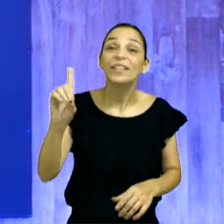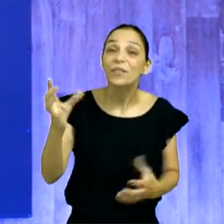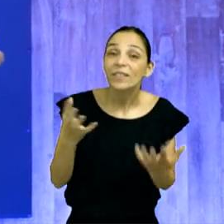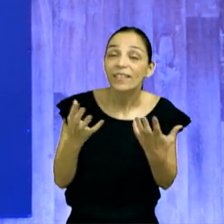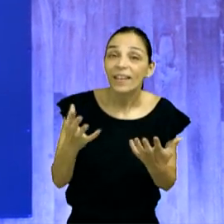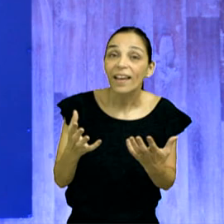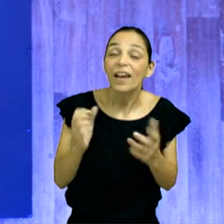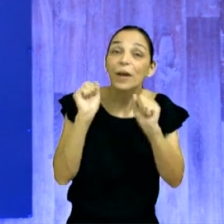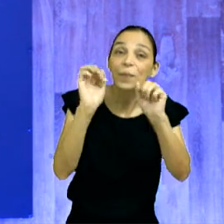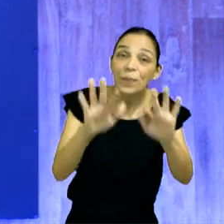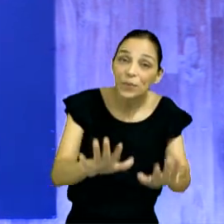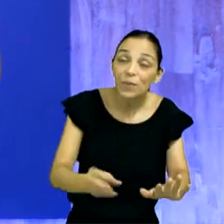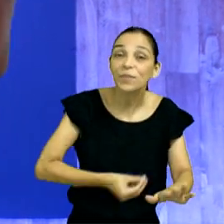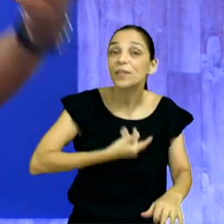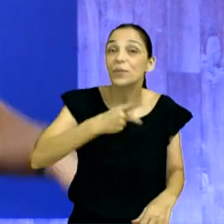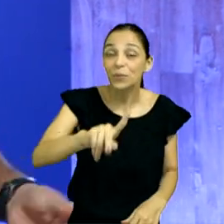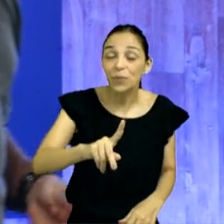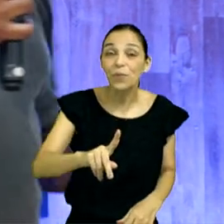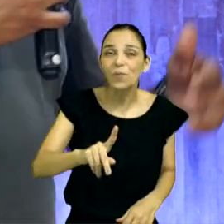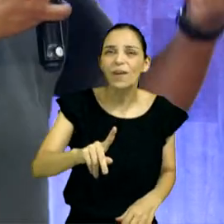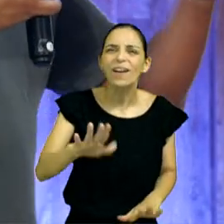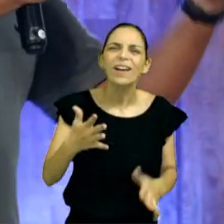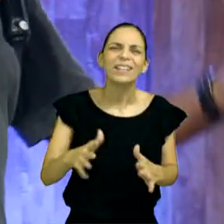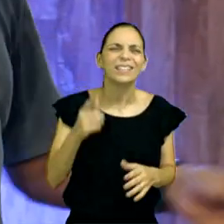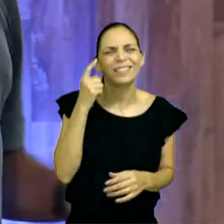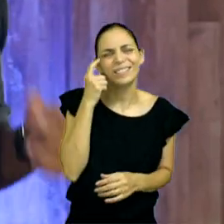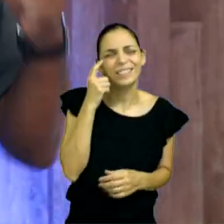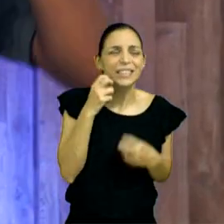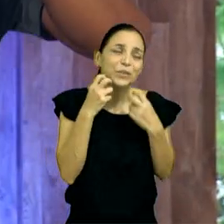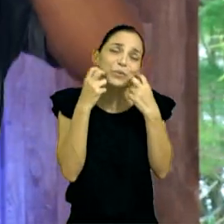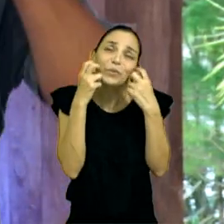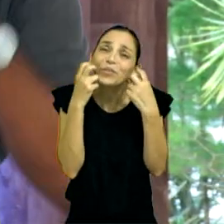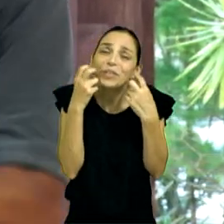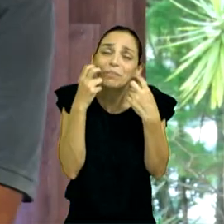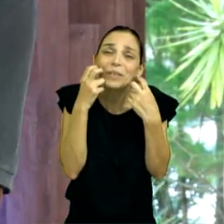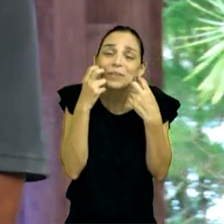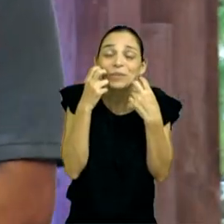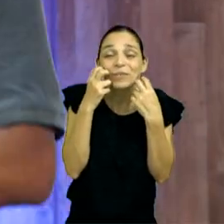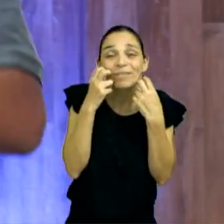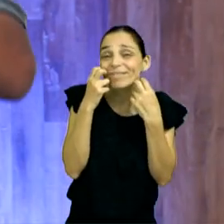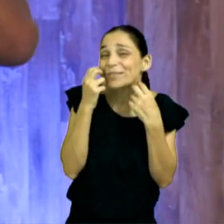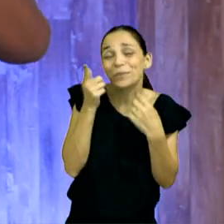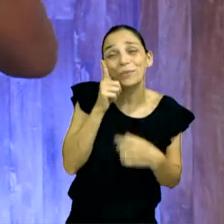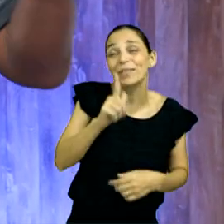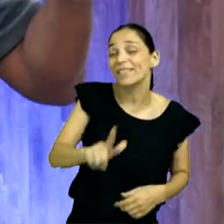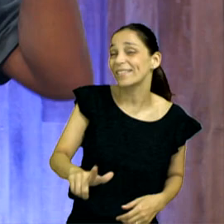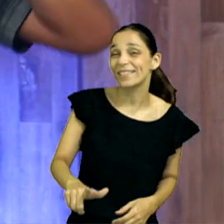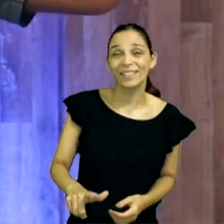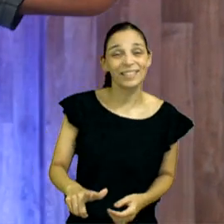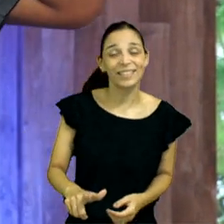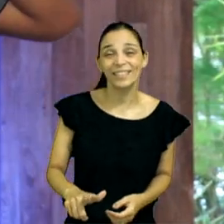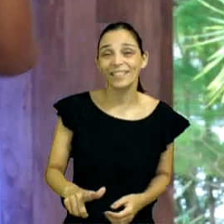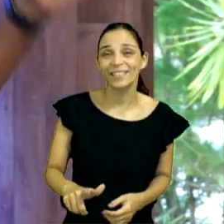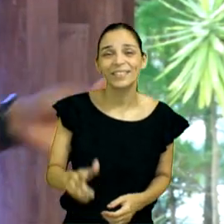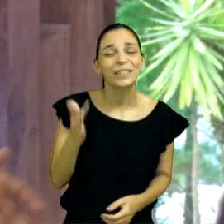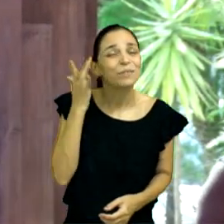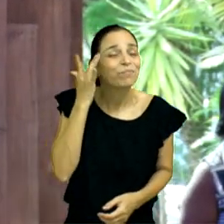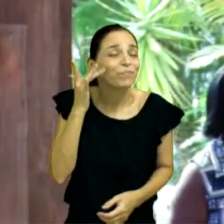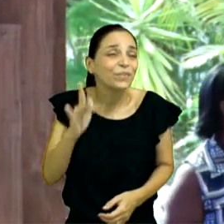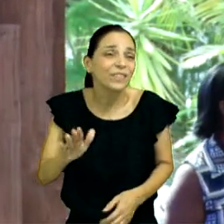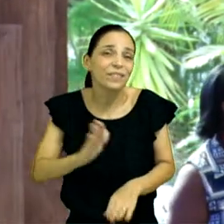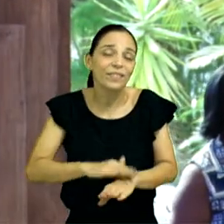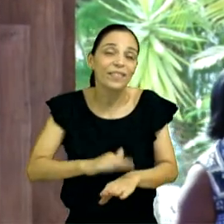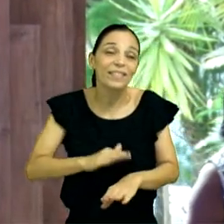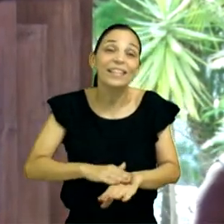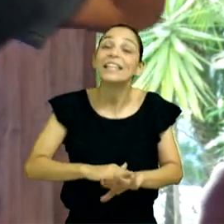ele quer te abençoar, você falar, mas eu sou tímido, eu não tenho jeito para isso, eu não sei fazer, eu não sei falar,